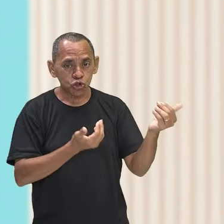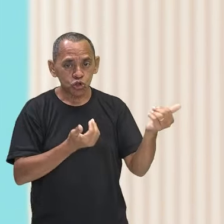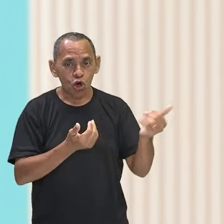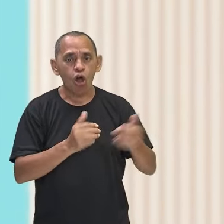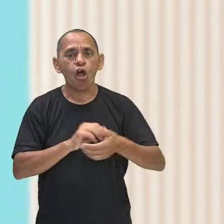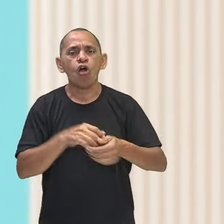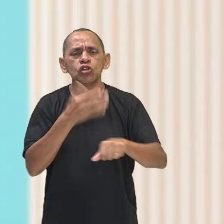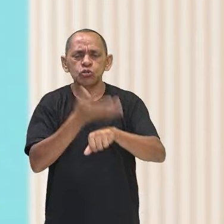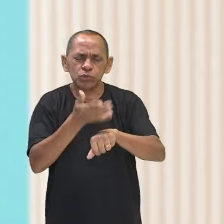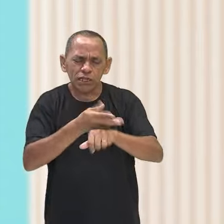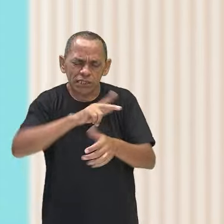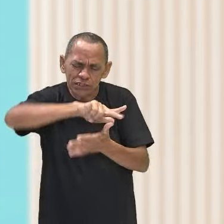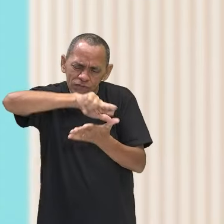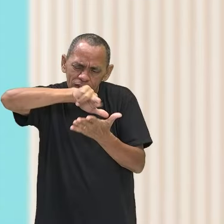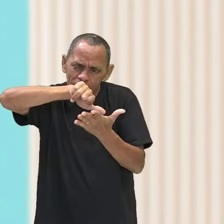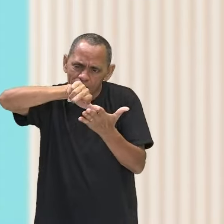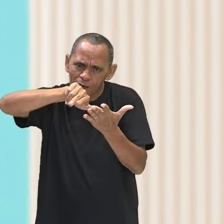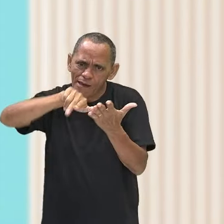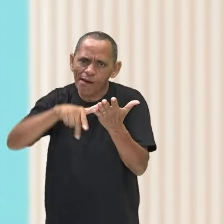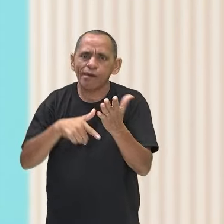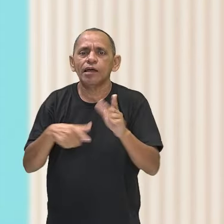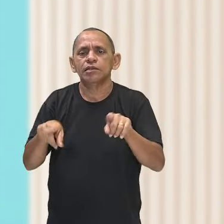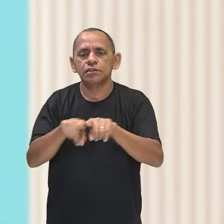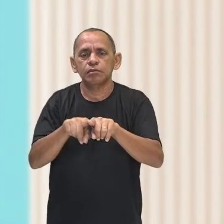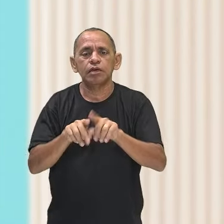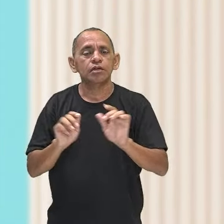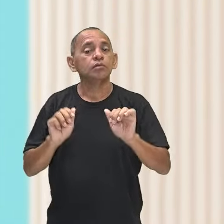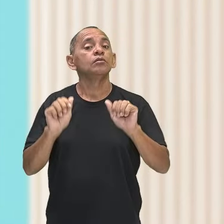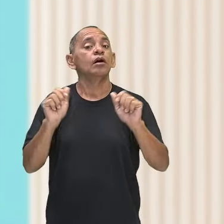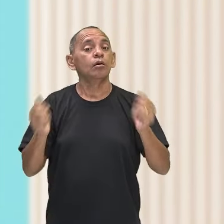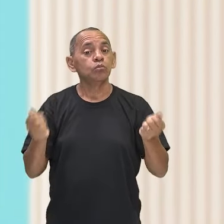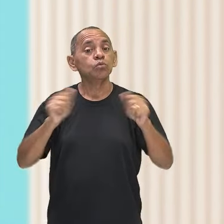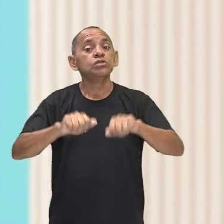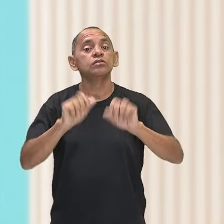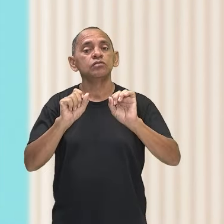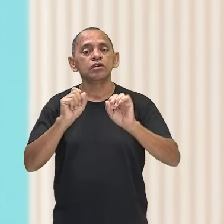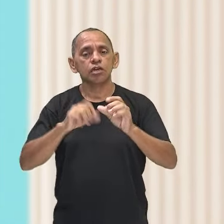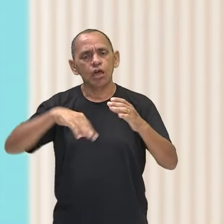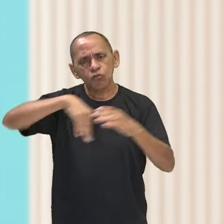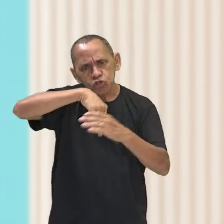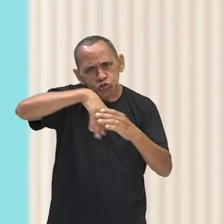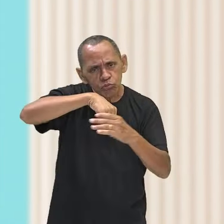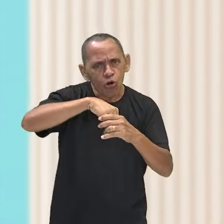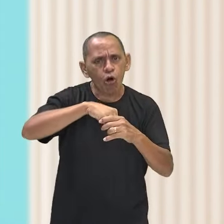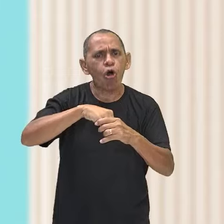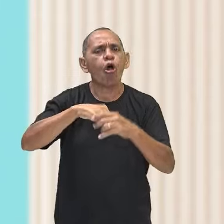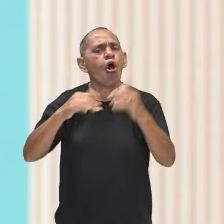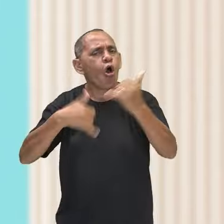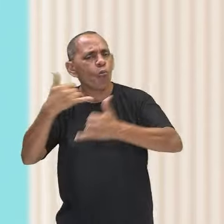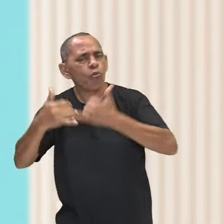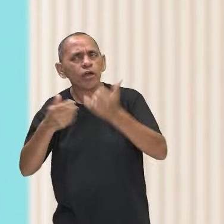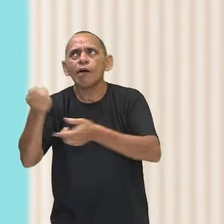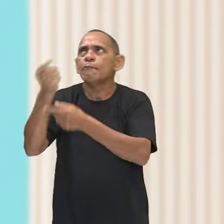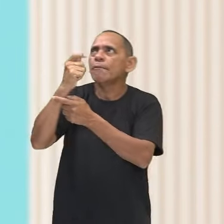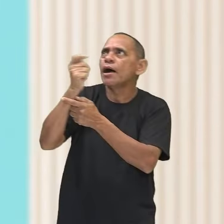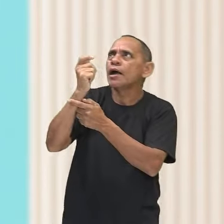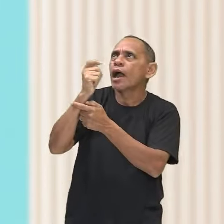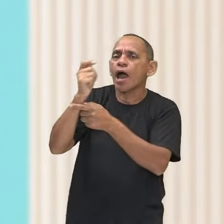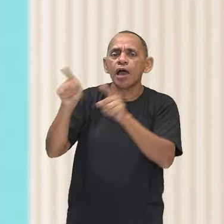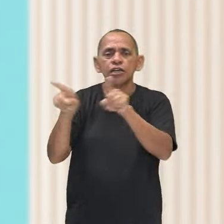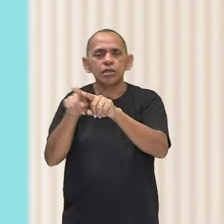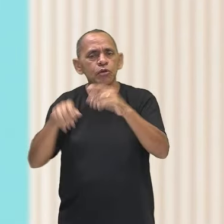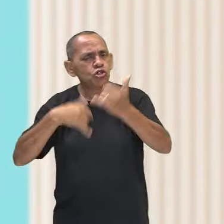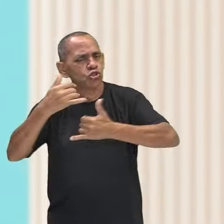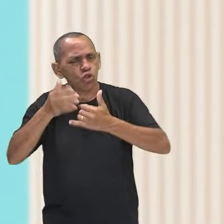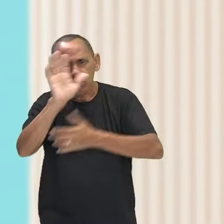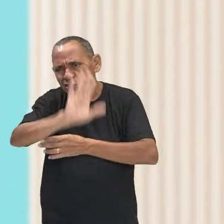práticas diversas. Assim, é possível encontrar sujeitos jogando futebol, brincando de pipa, jogos em